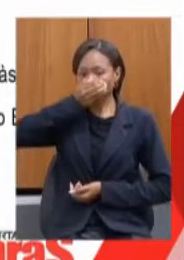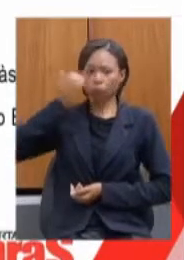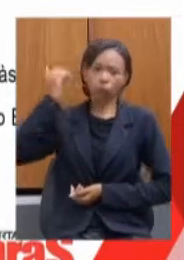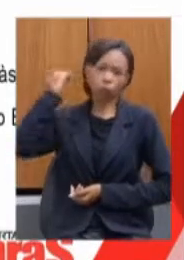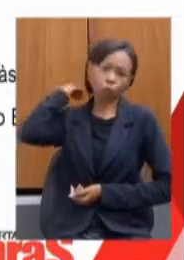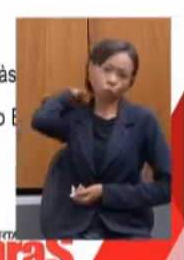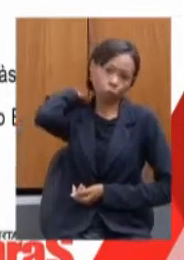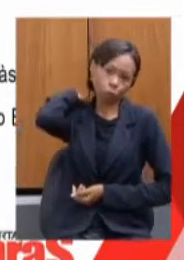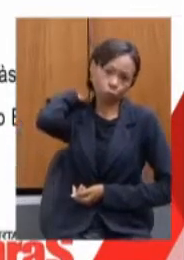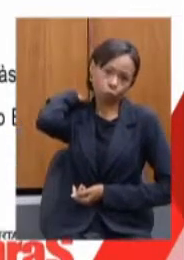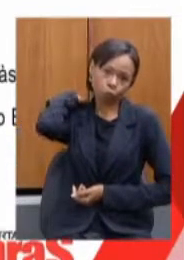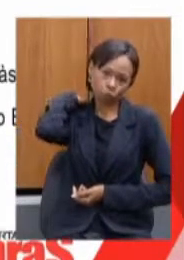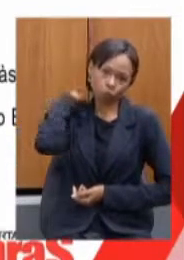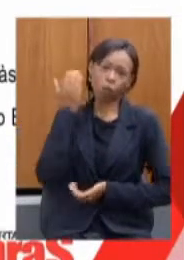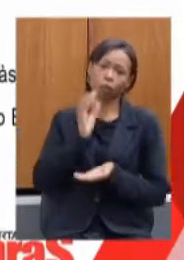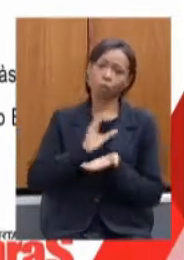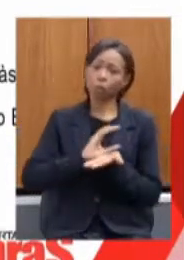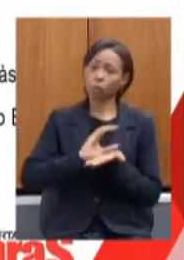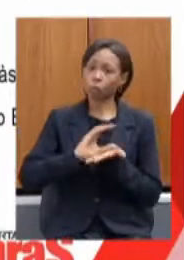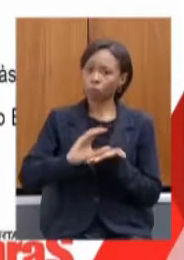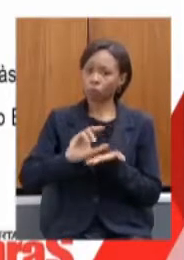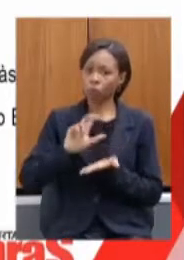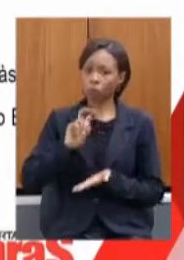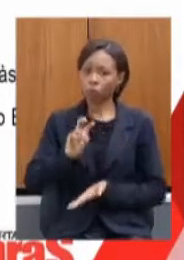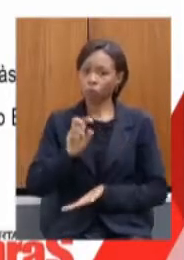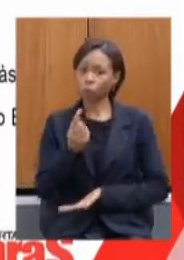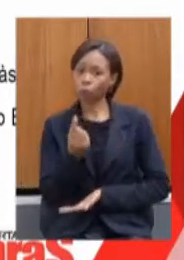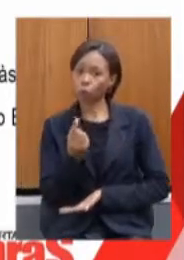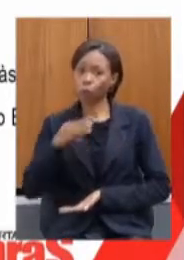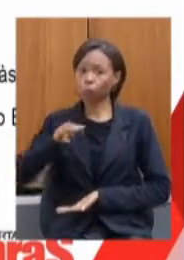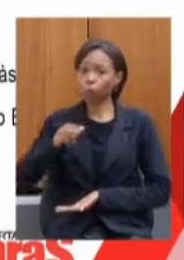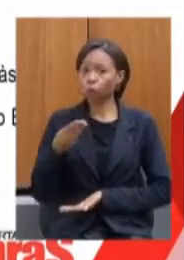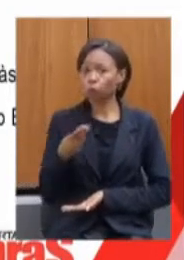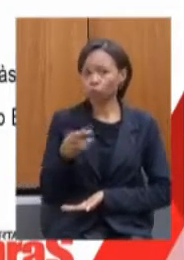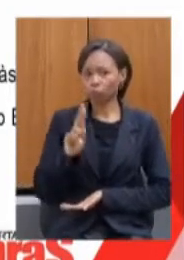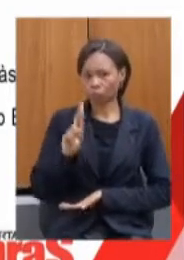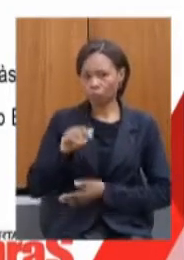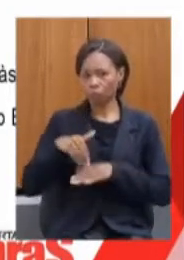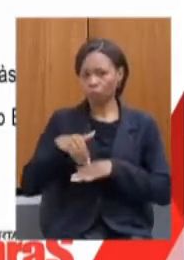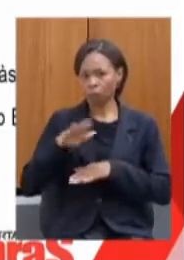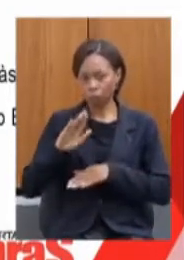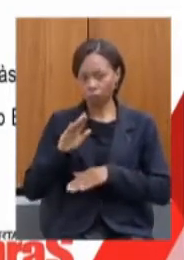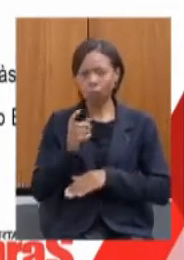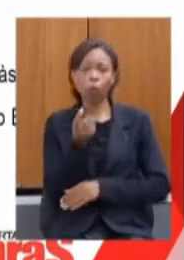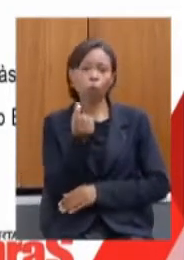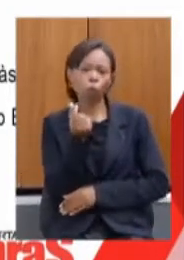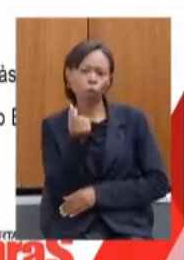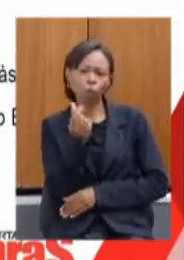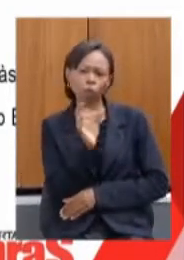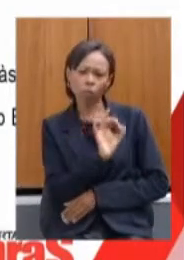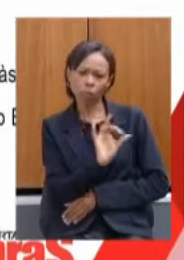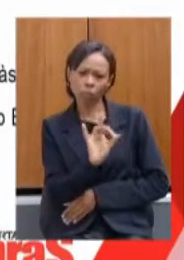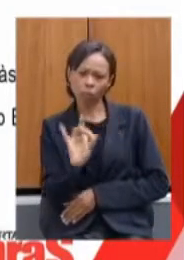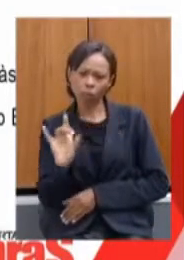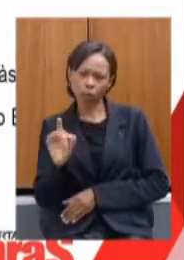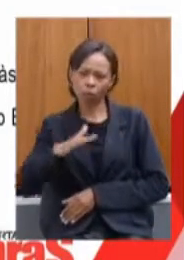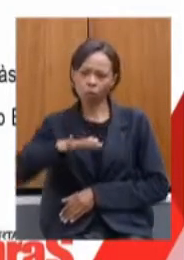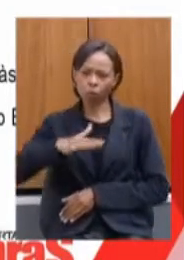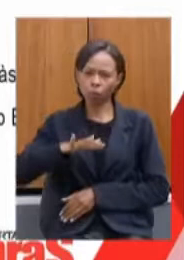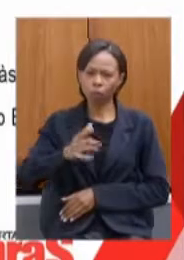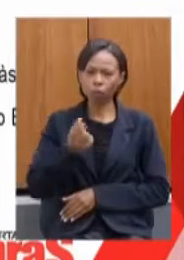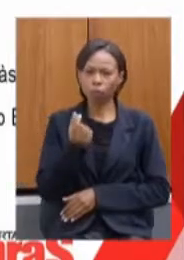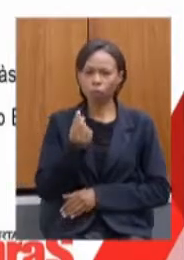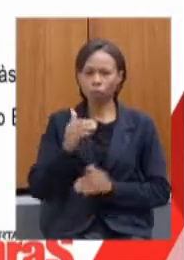Foram investidos mais de 51 milhões de reais e com preço unitário médio inferior